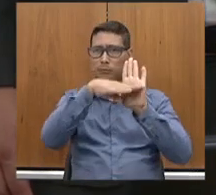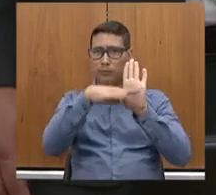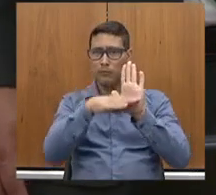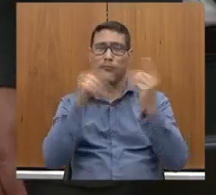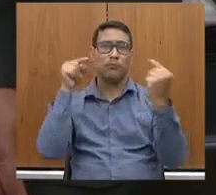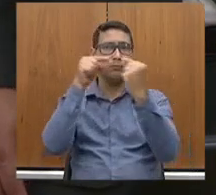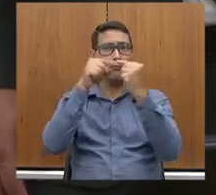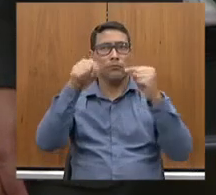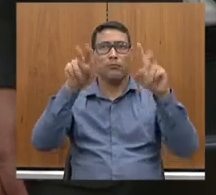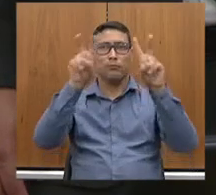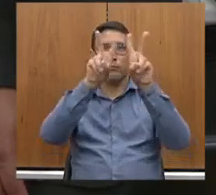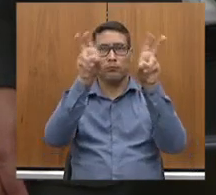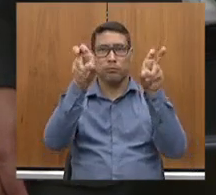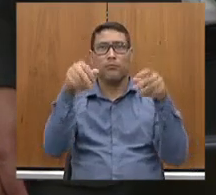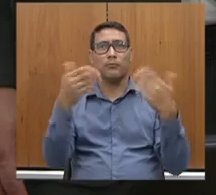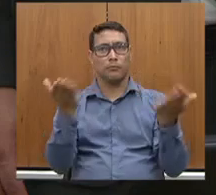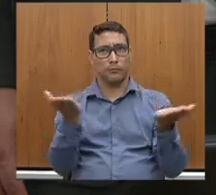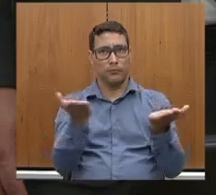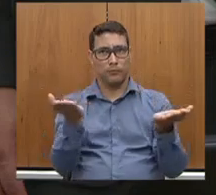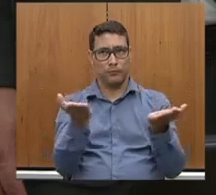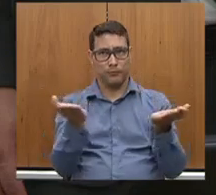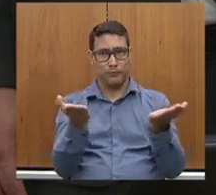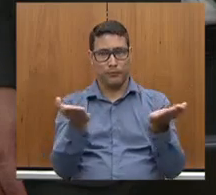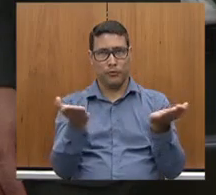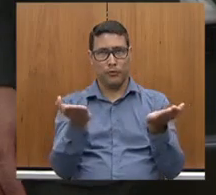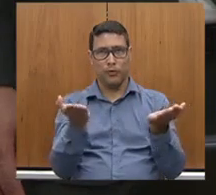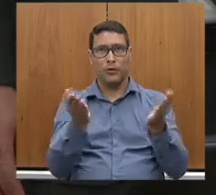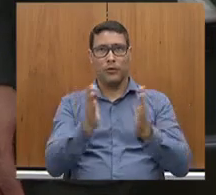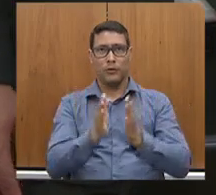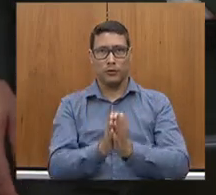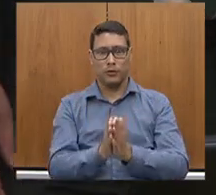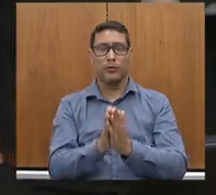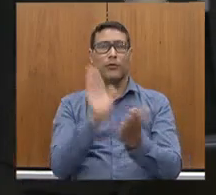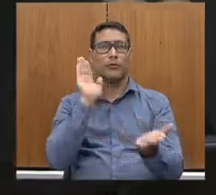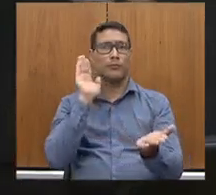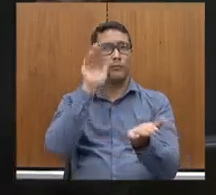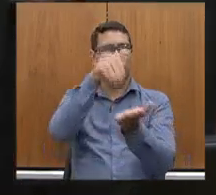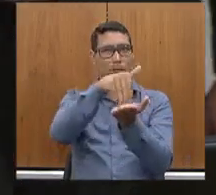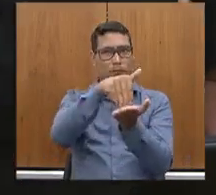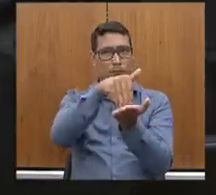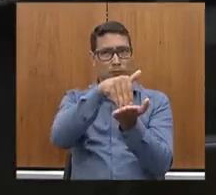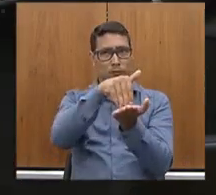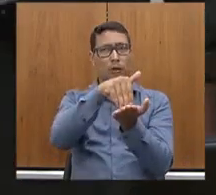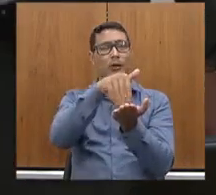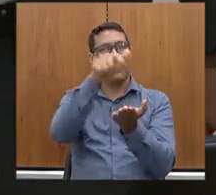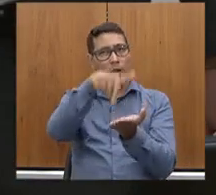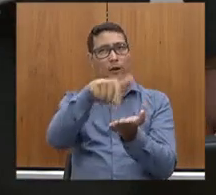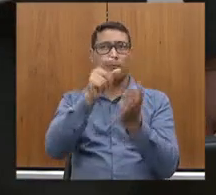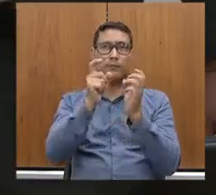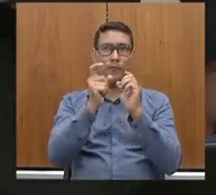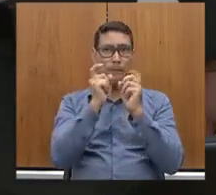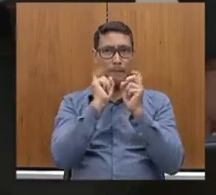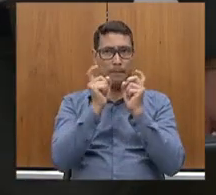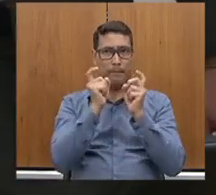abordado, que serão deliberadas ao final desta reunião.